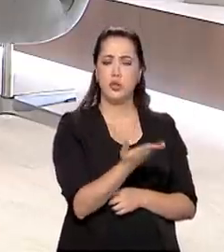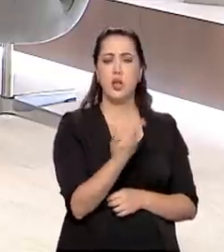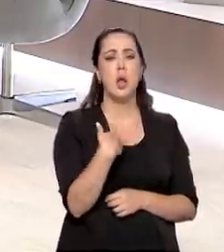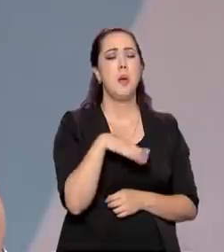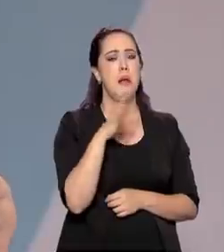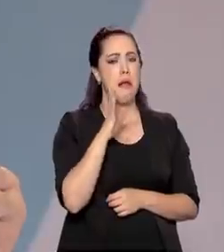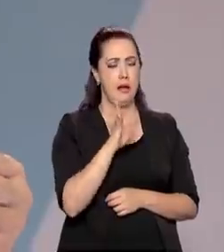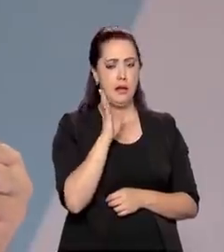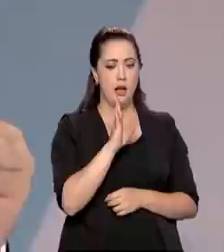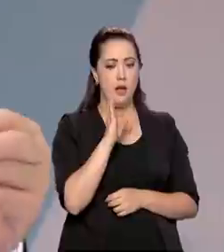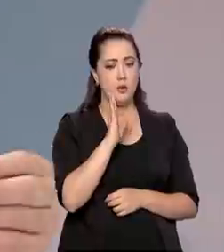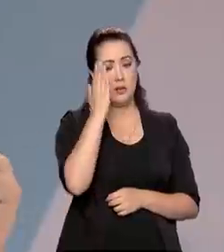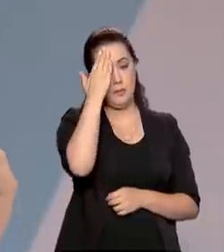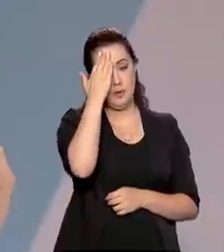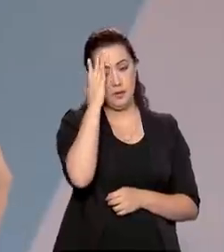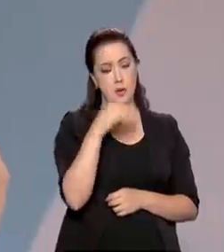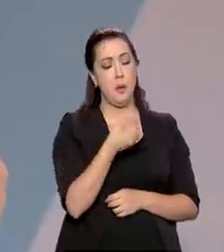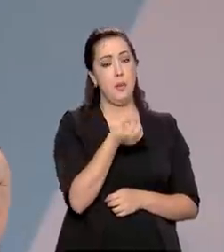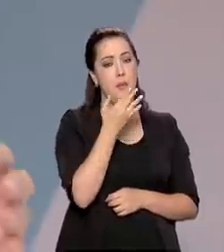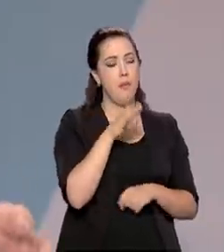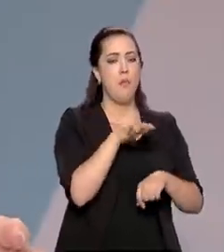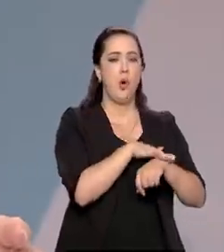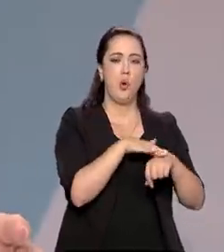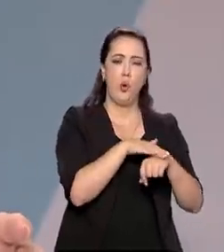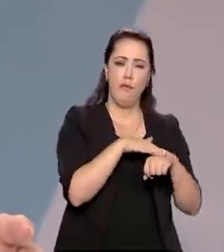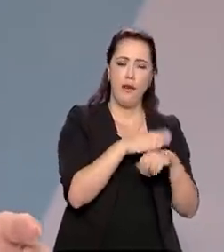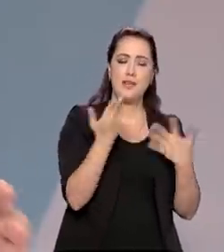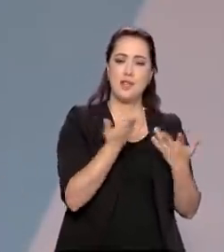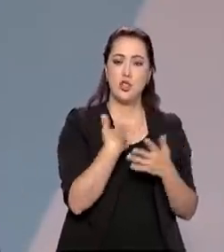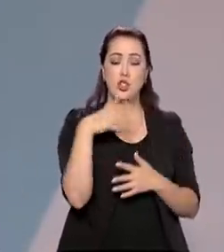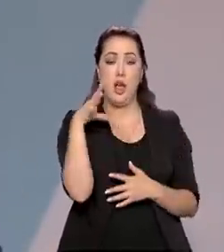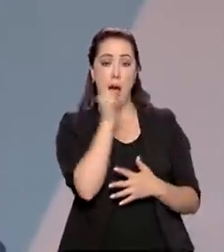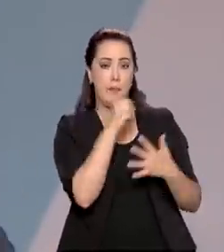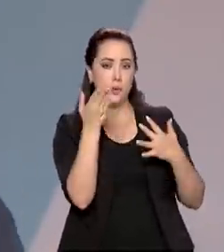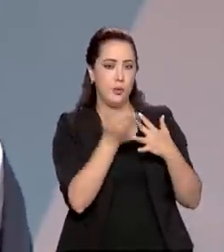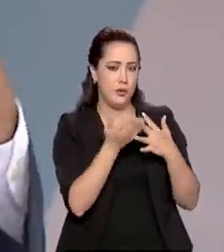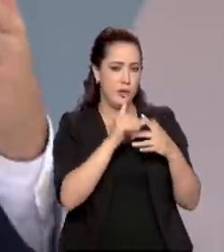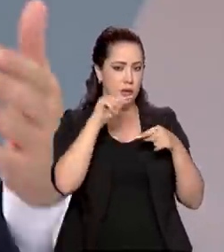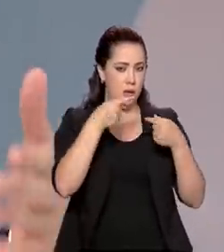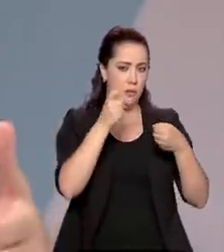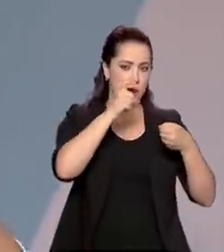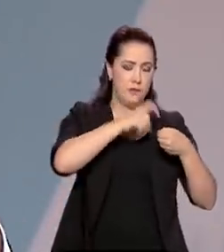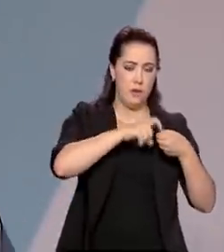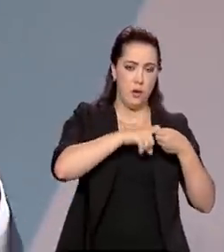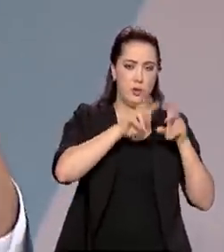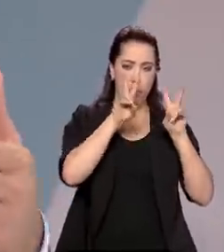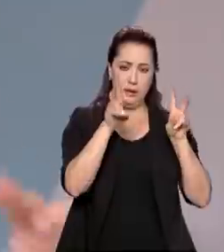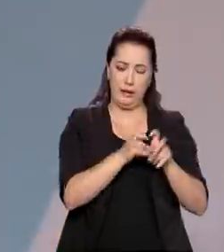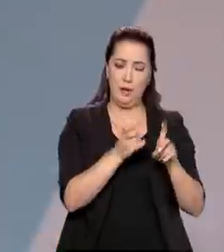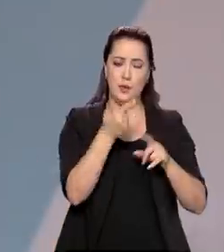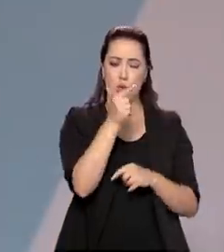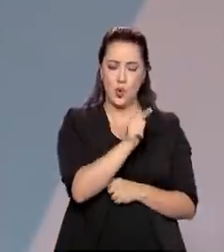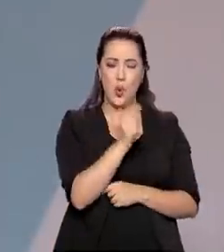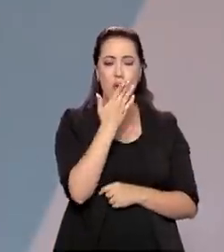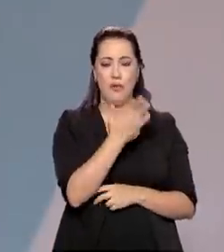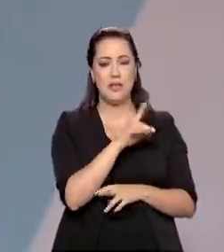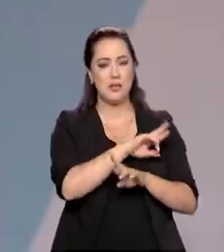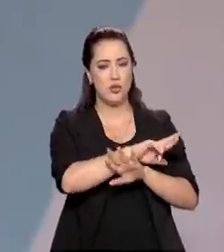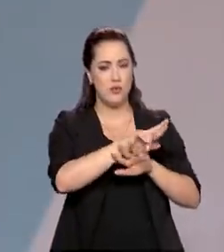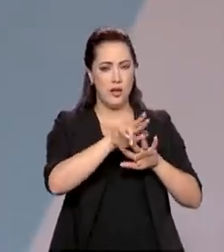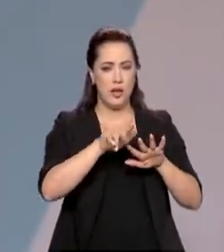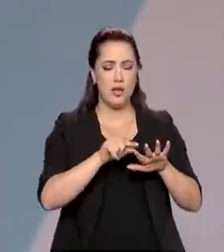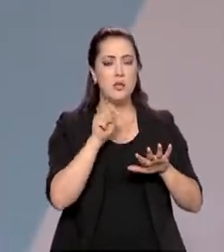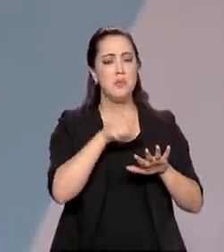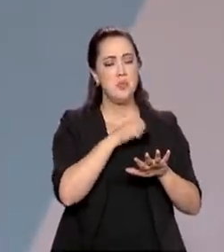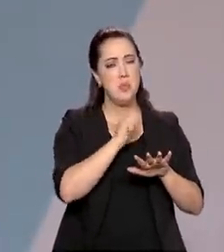muito esclarecedor também. Está muito boa a nossa conversa, a gente vai para um rápido intervalo e daqui a pouco a gente volta falando um pouco mais dessa diversificação